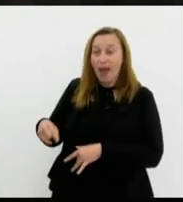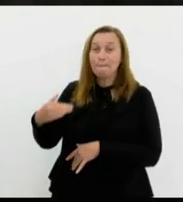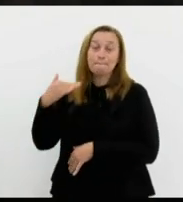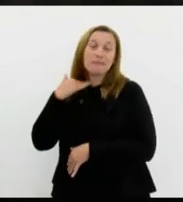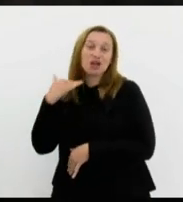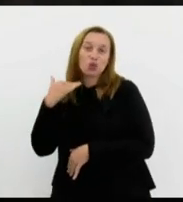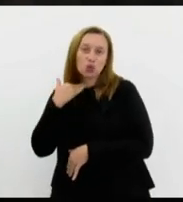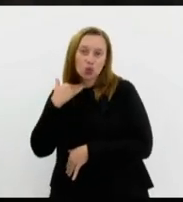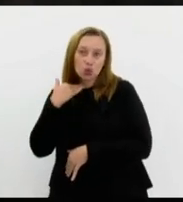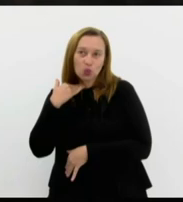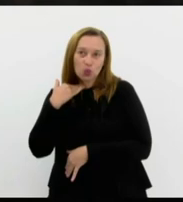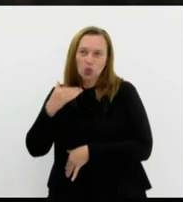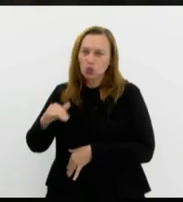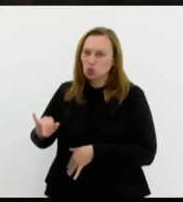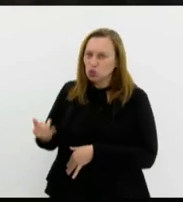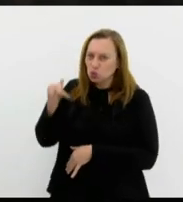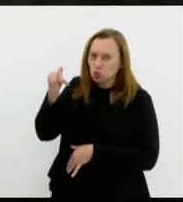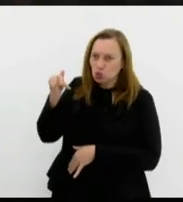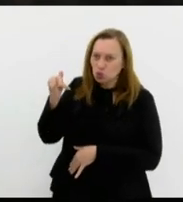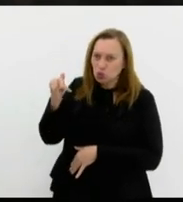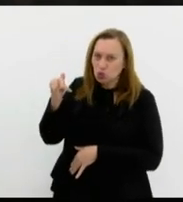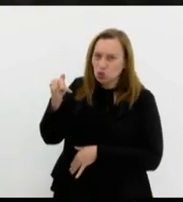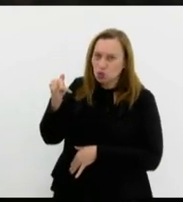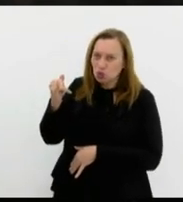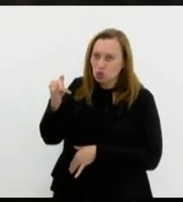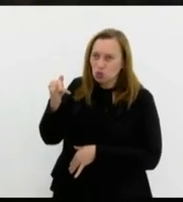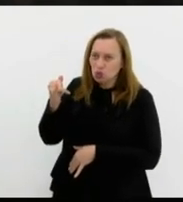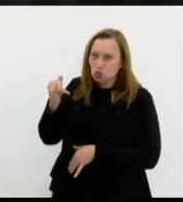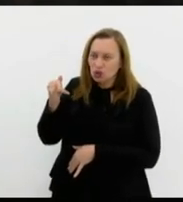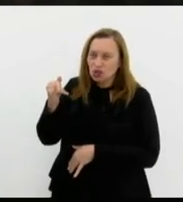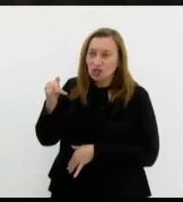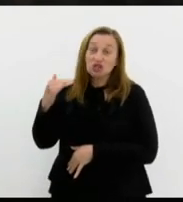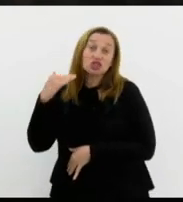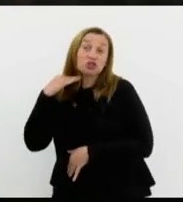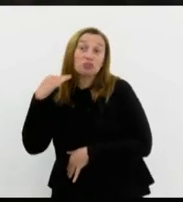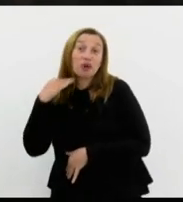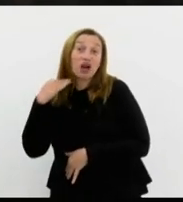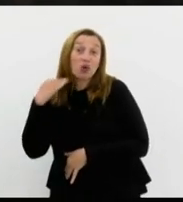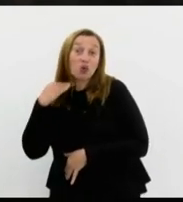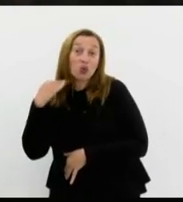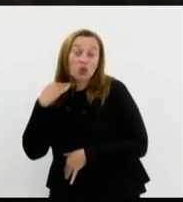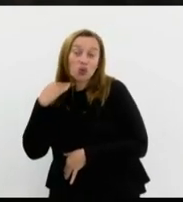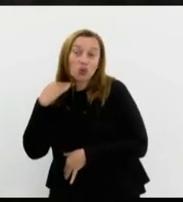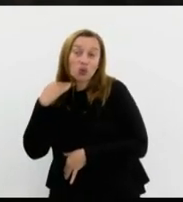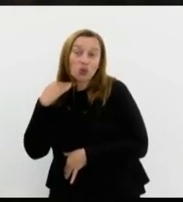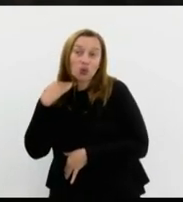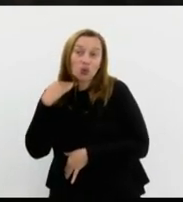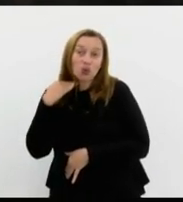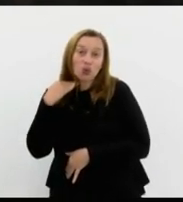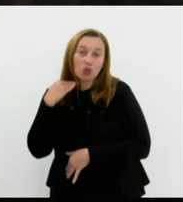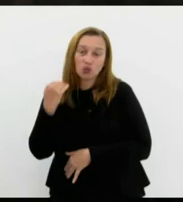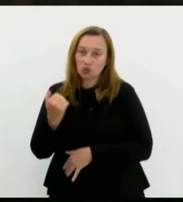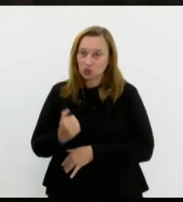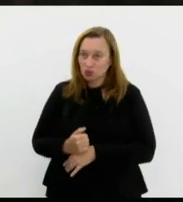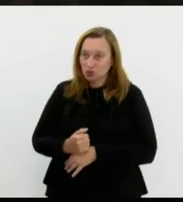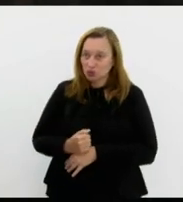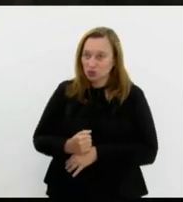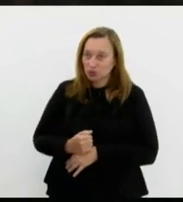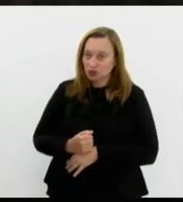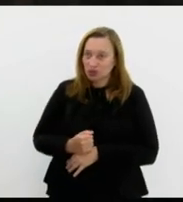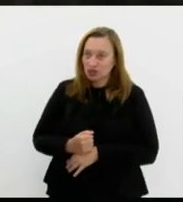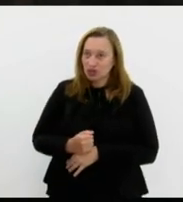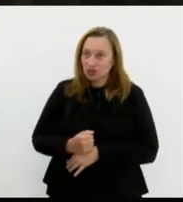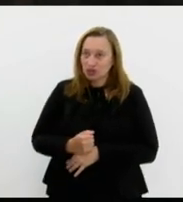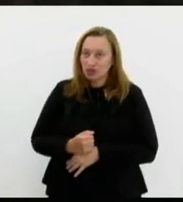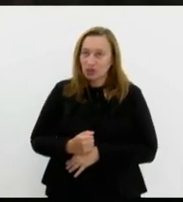e isso é juro de banco que faz a expoliação dos seus devedores.